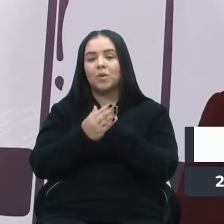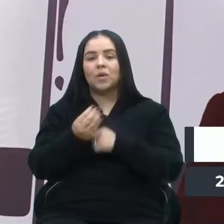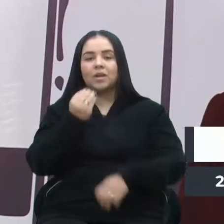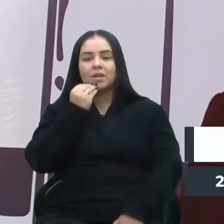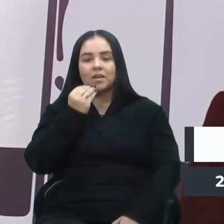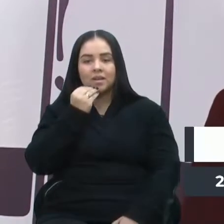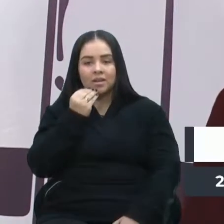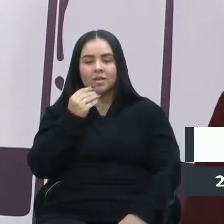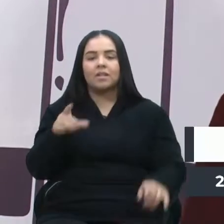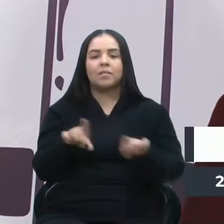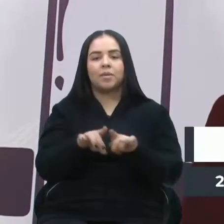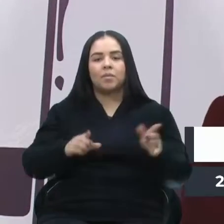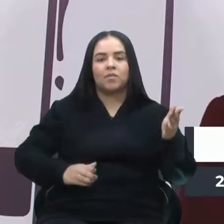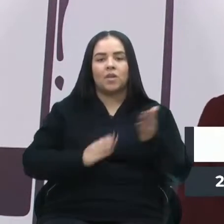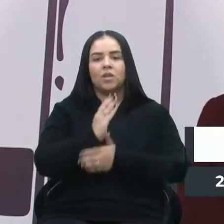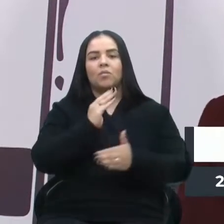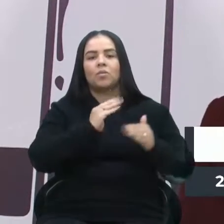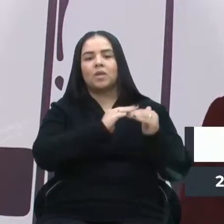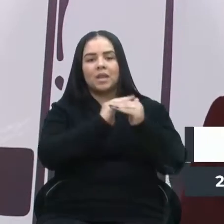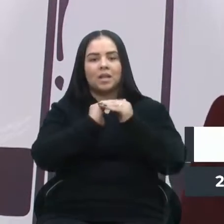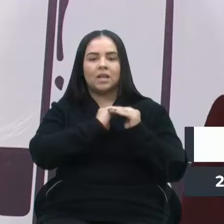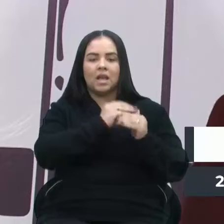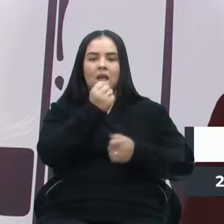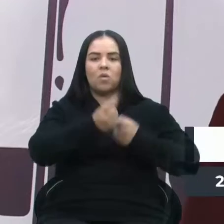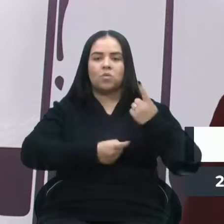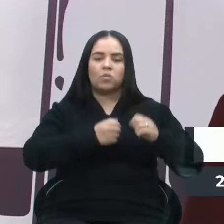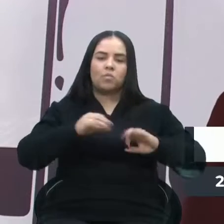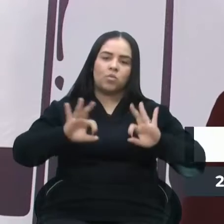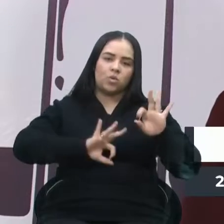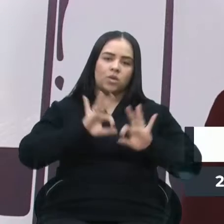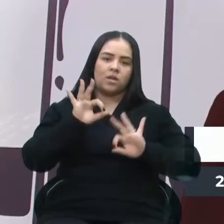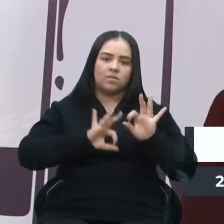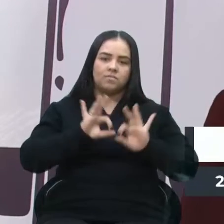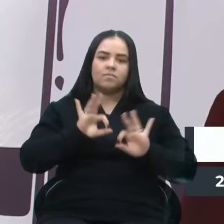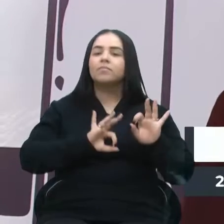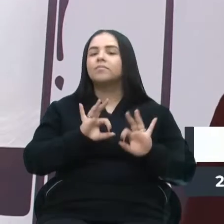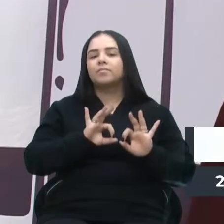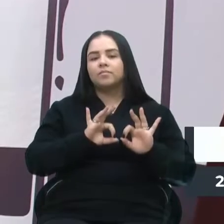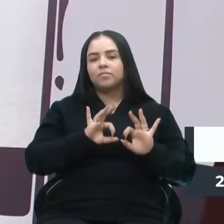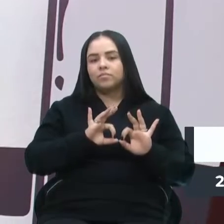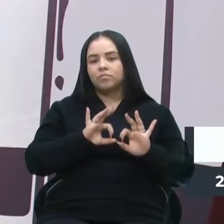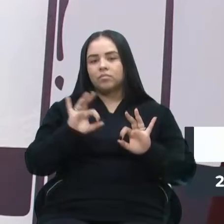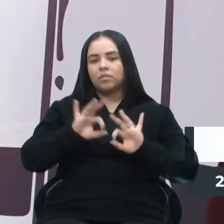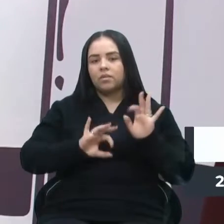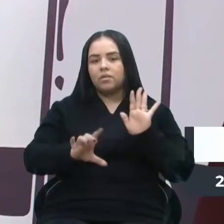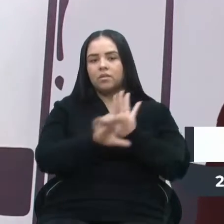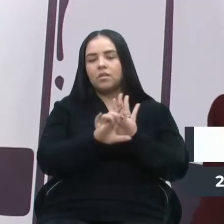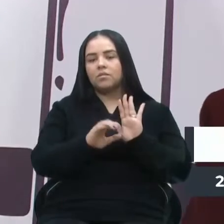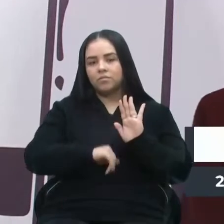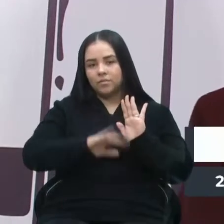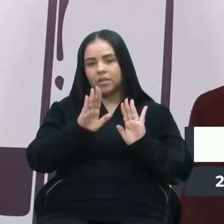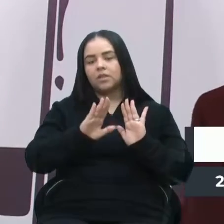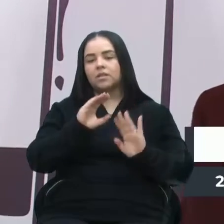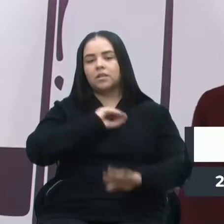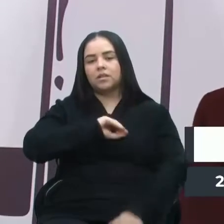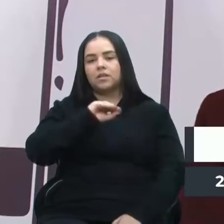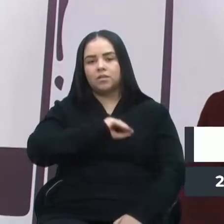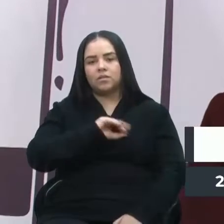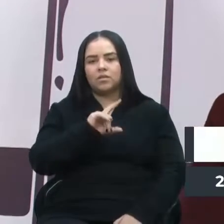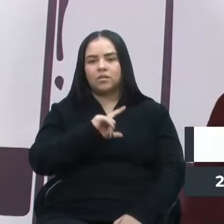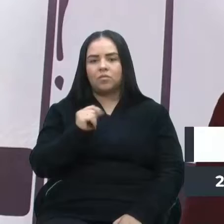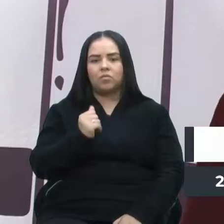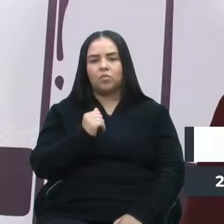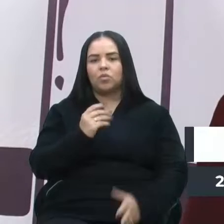aprovados, por unanimidade, alguns projetos e requerimentos. O projeto de lei que garante aumento na folha de pagamento. Nós tivemos muitos